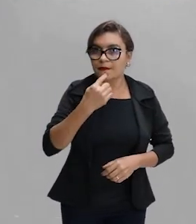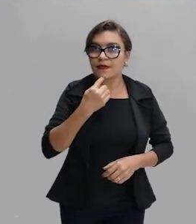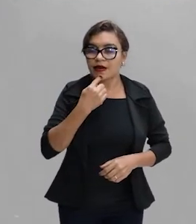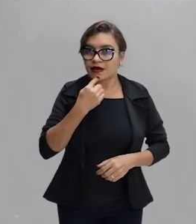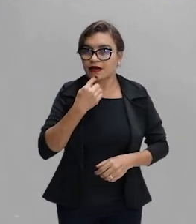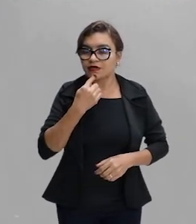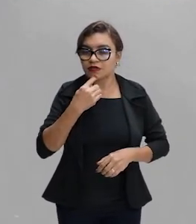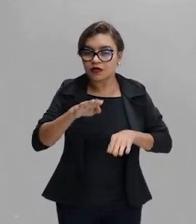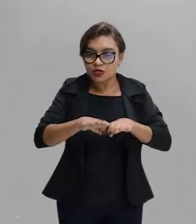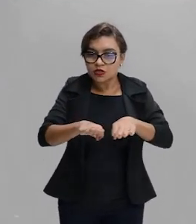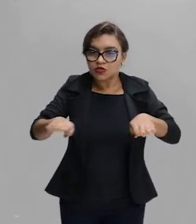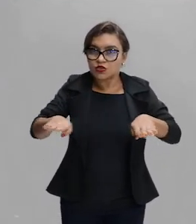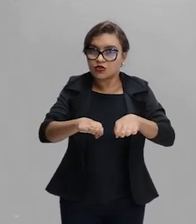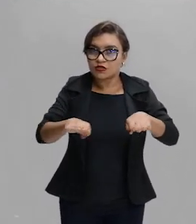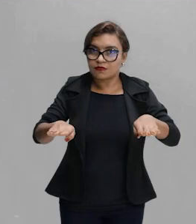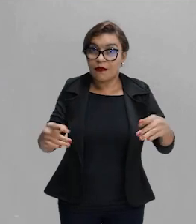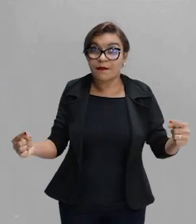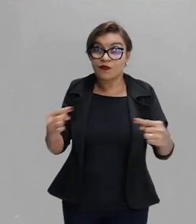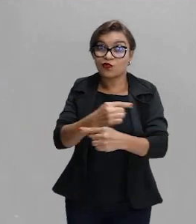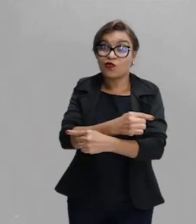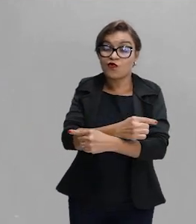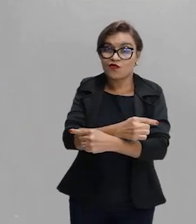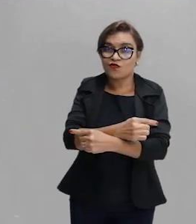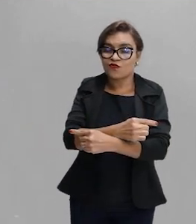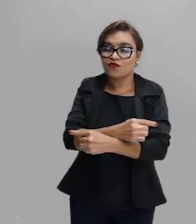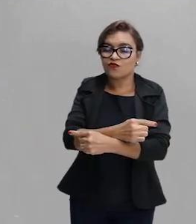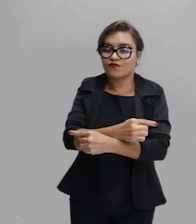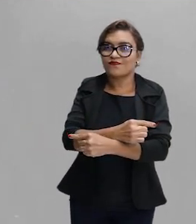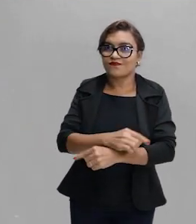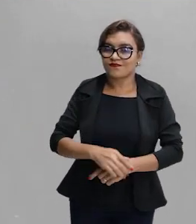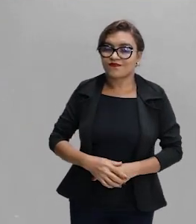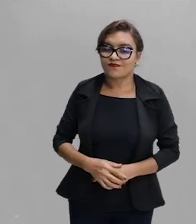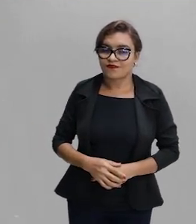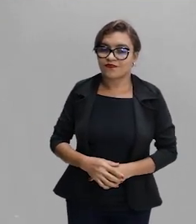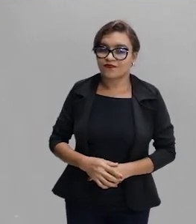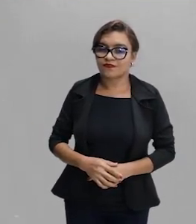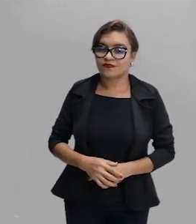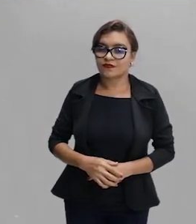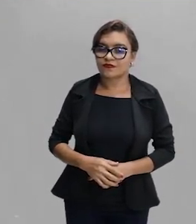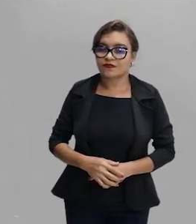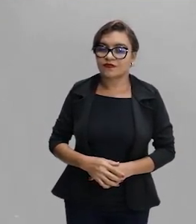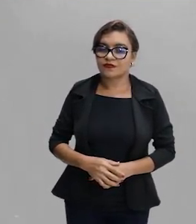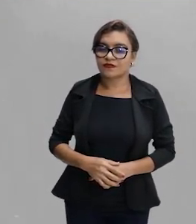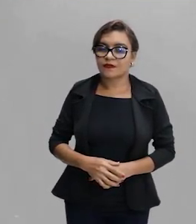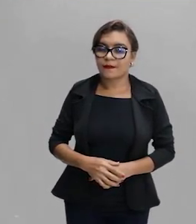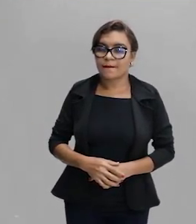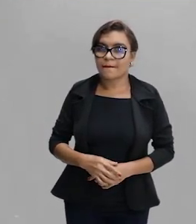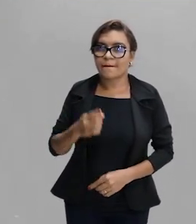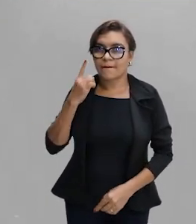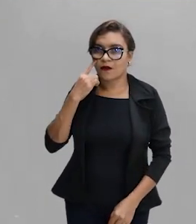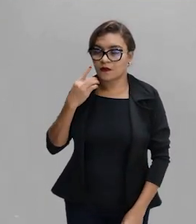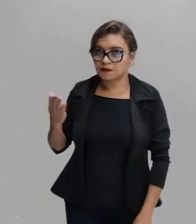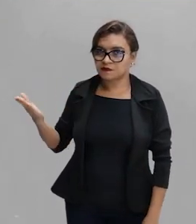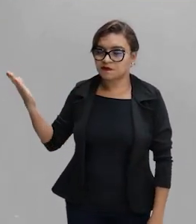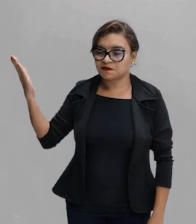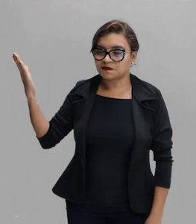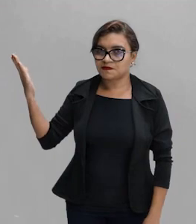até a superfície. Houve uma inversão. Ok? Índice de refração da água sobre o índice de refração do ar.